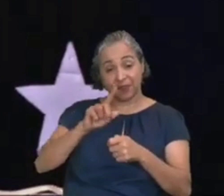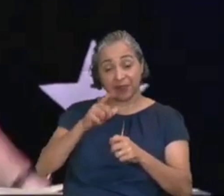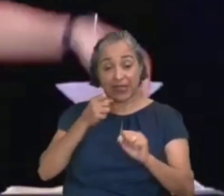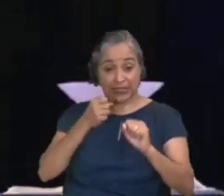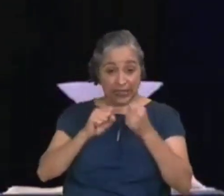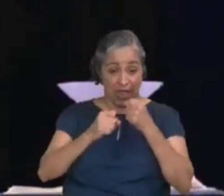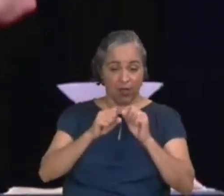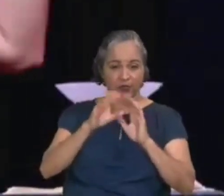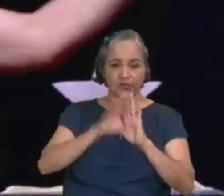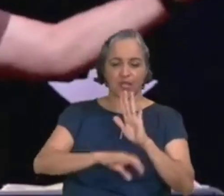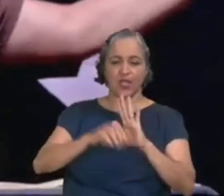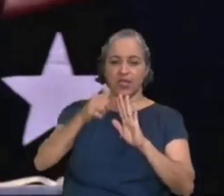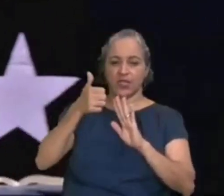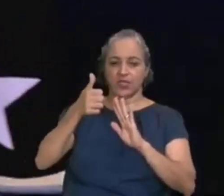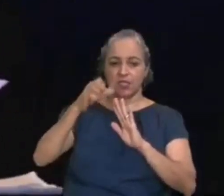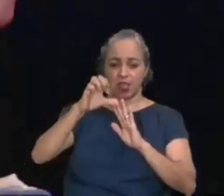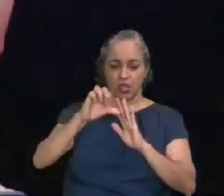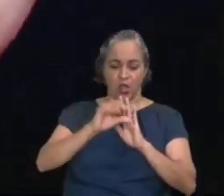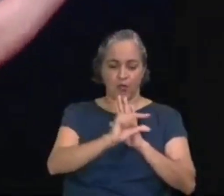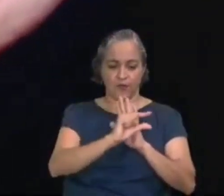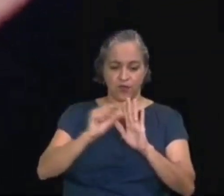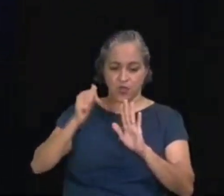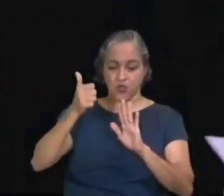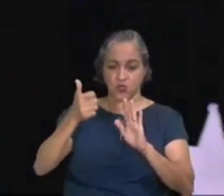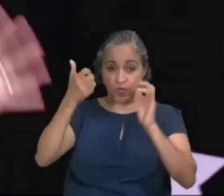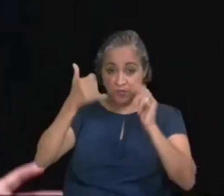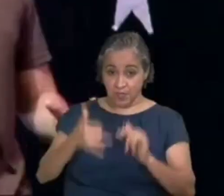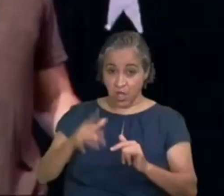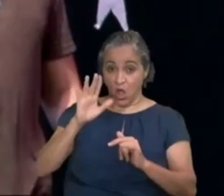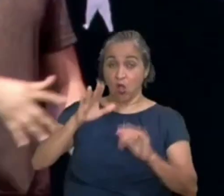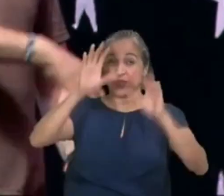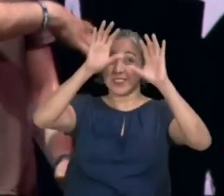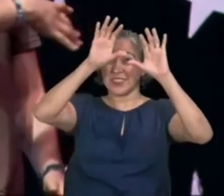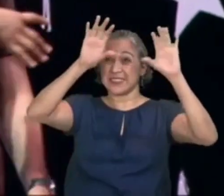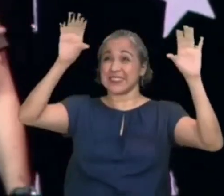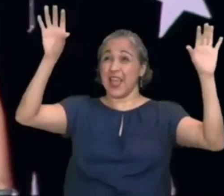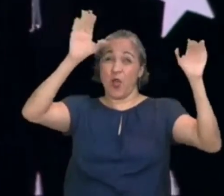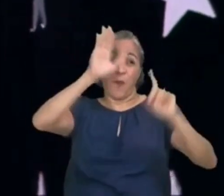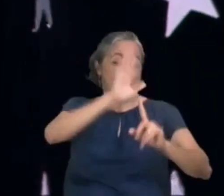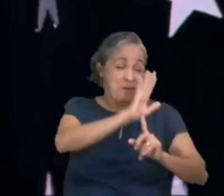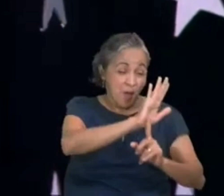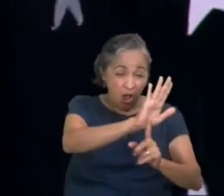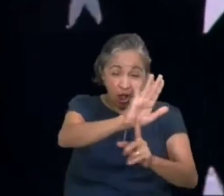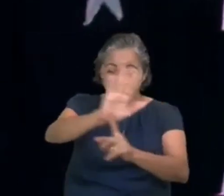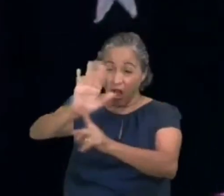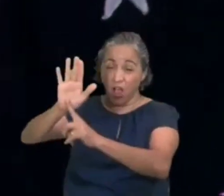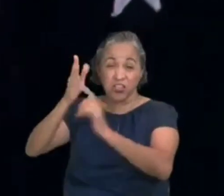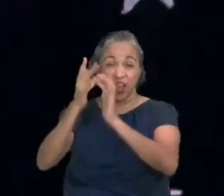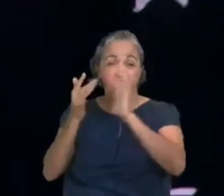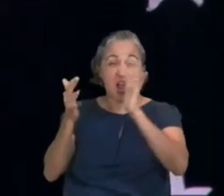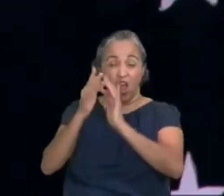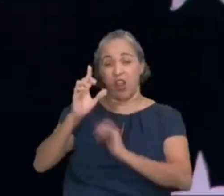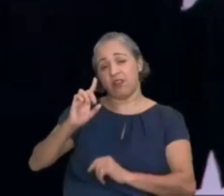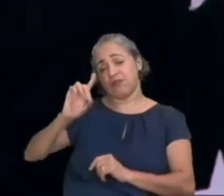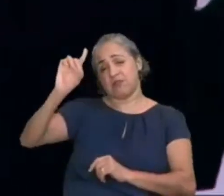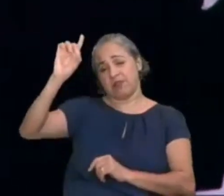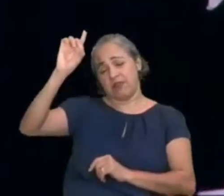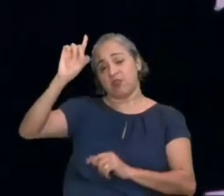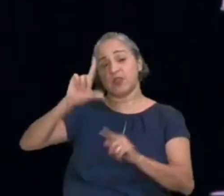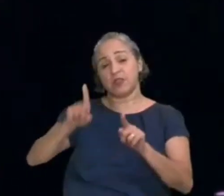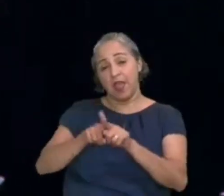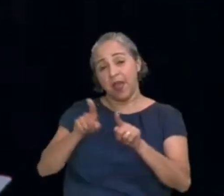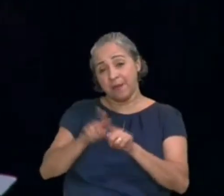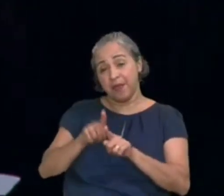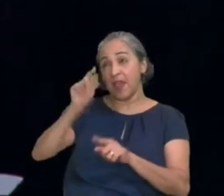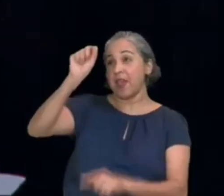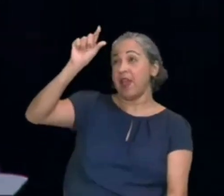céus, declaram, a glória de Deus, e o firmamento, proclama, a obra